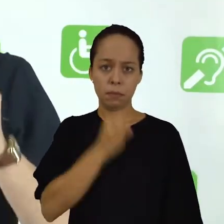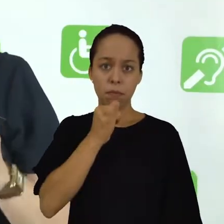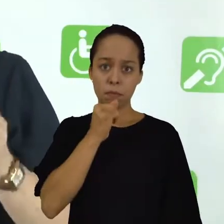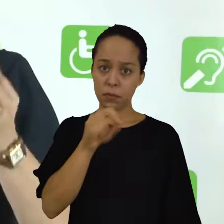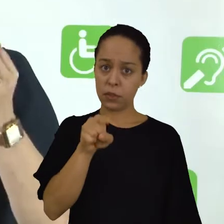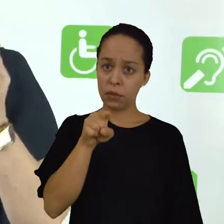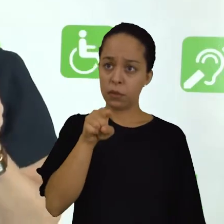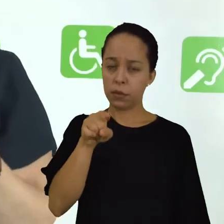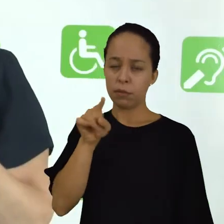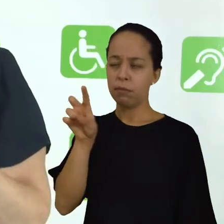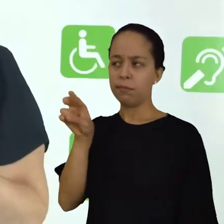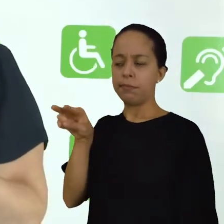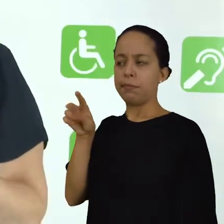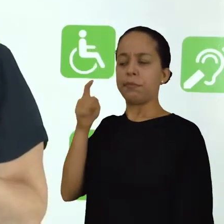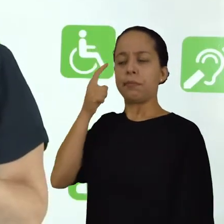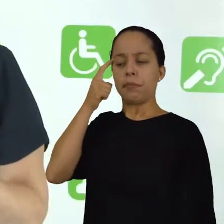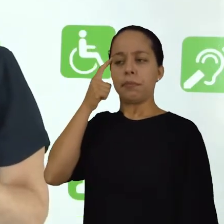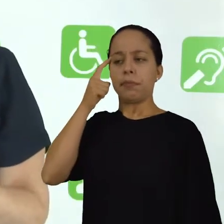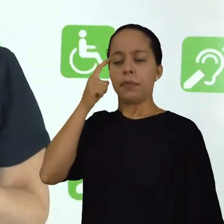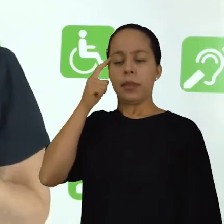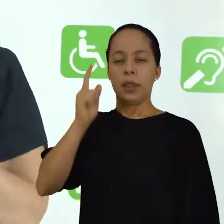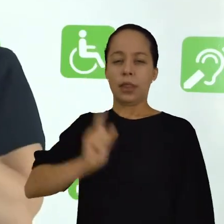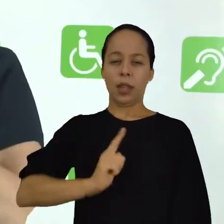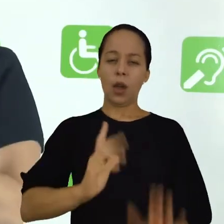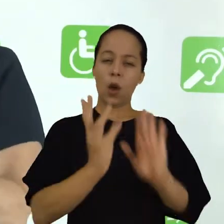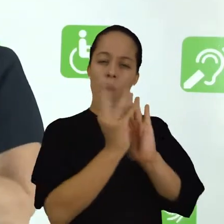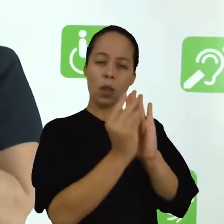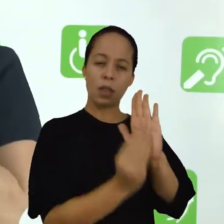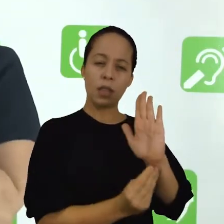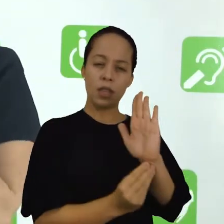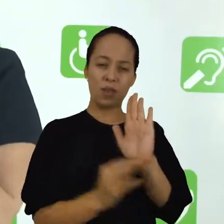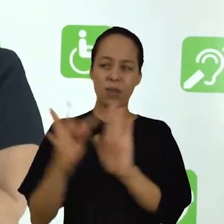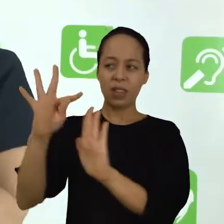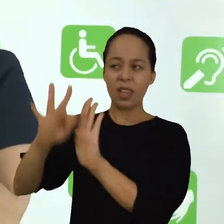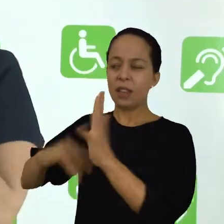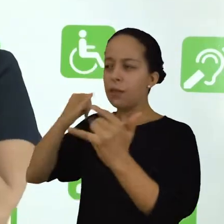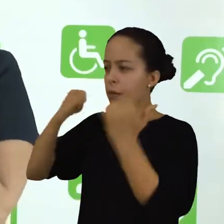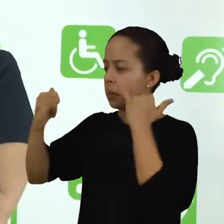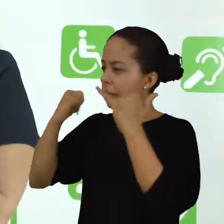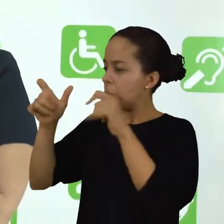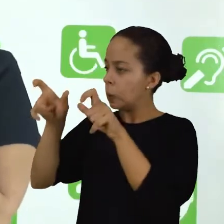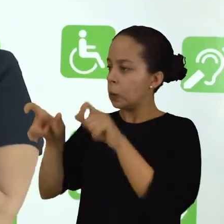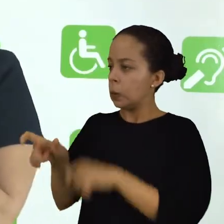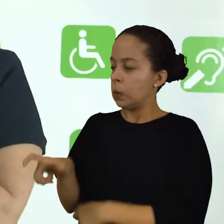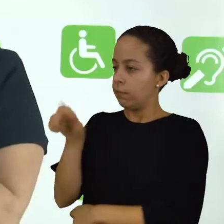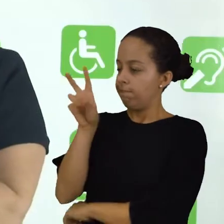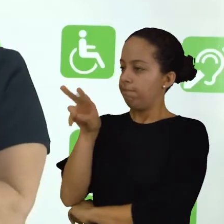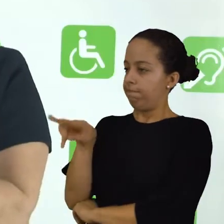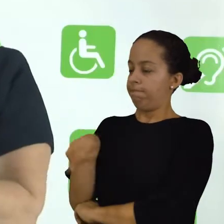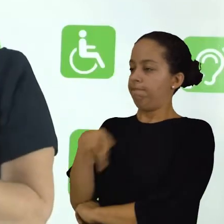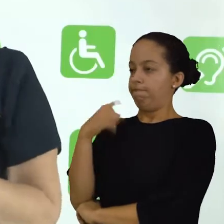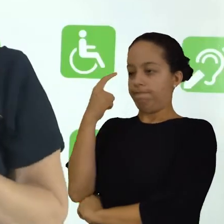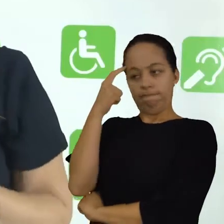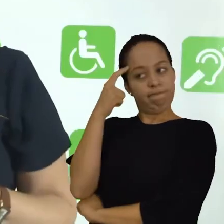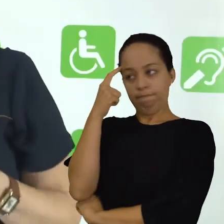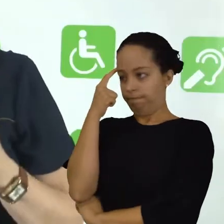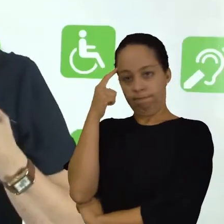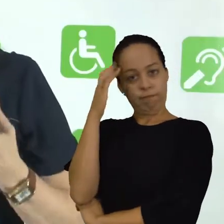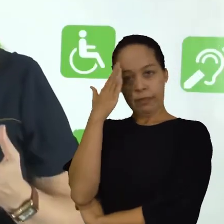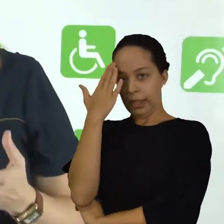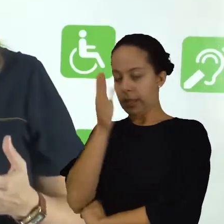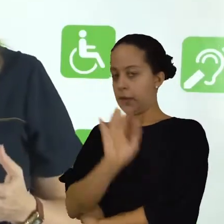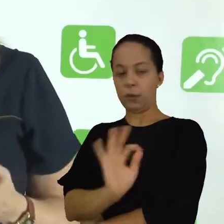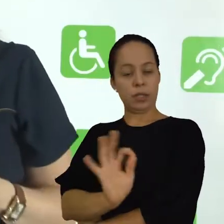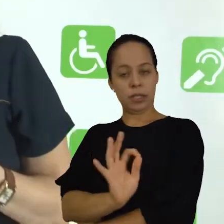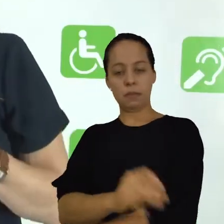não compreende qual é o conteúdo do texto. Você pode